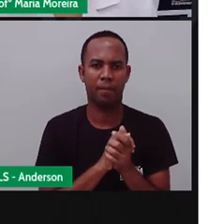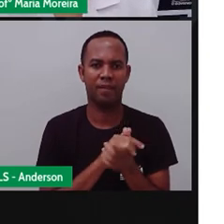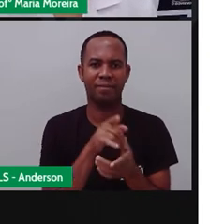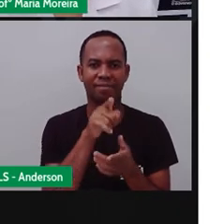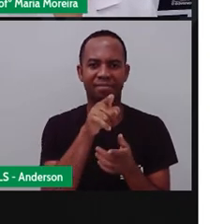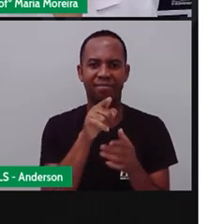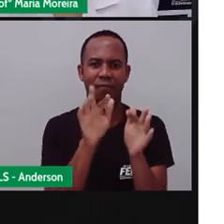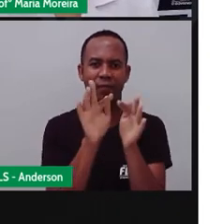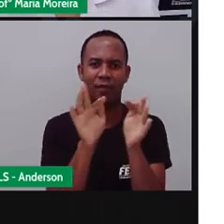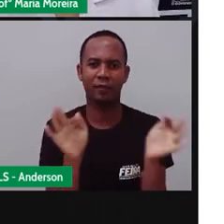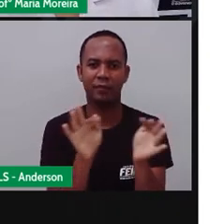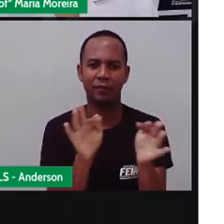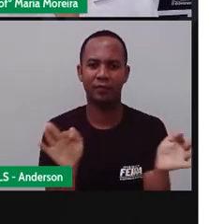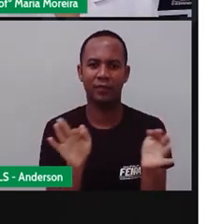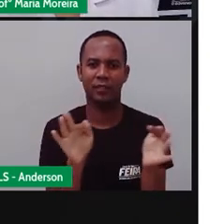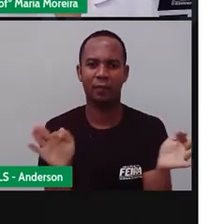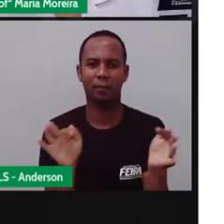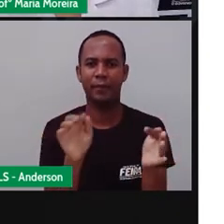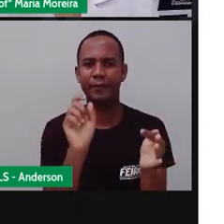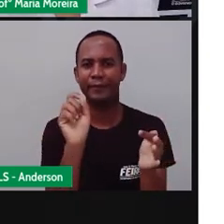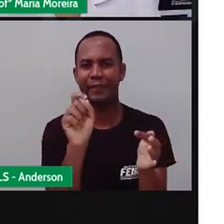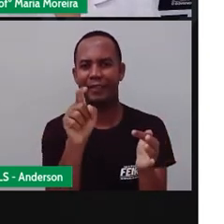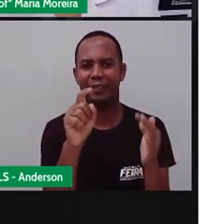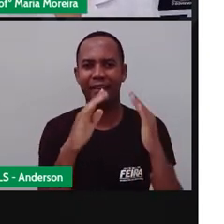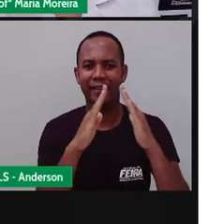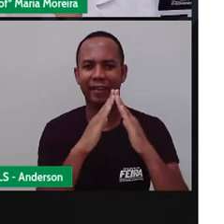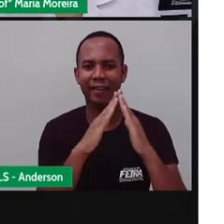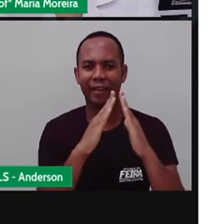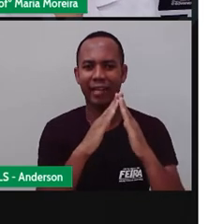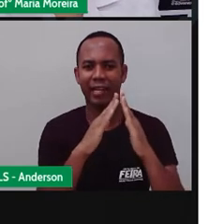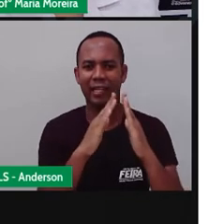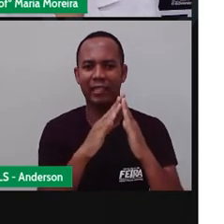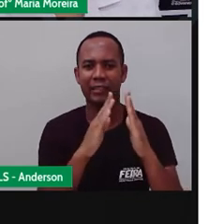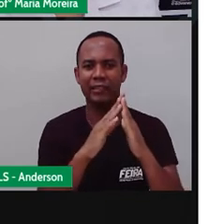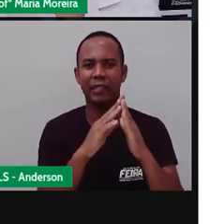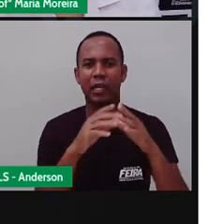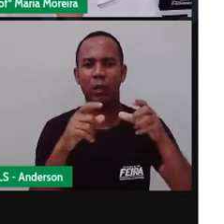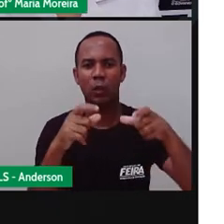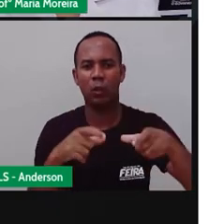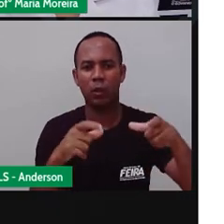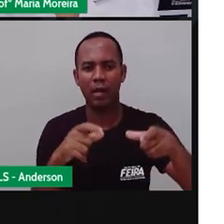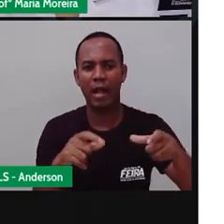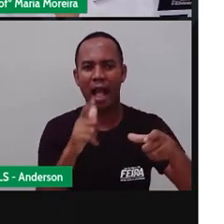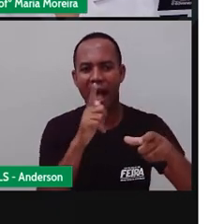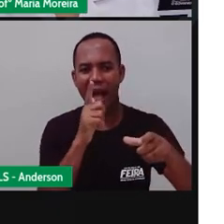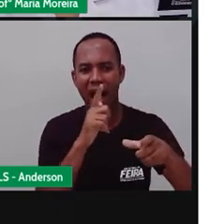Palafita, né? São habitações construídas em áreas alagadas, né?